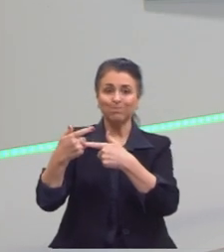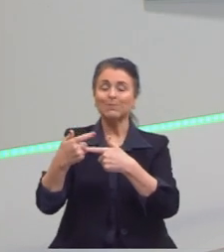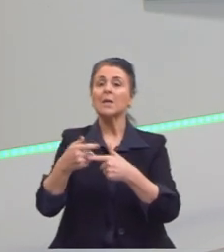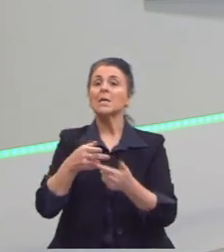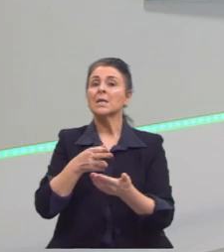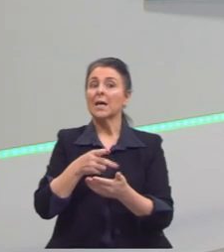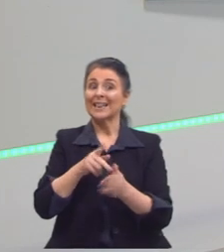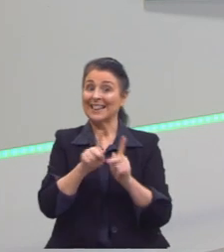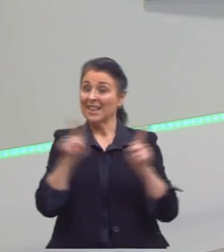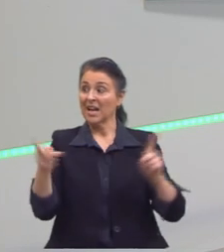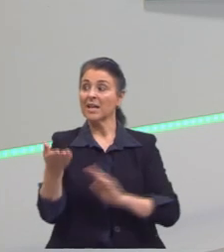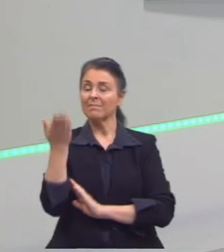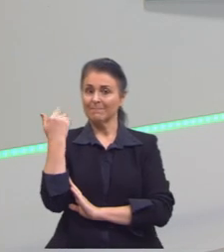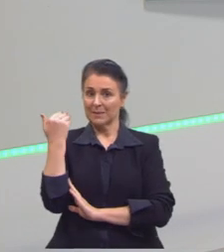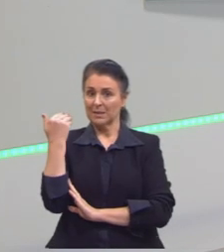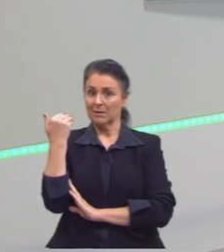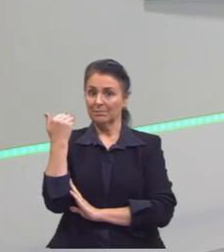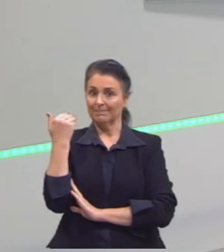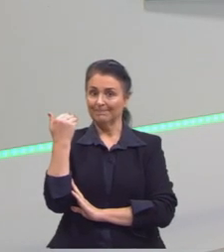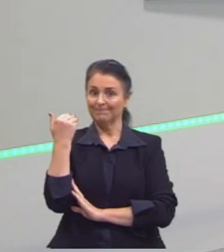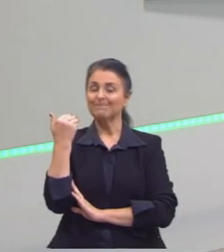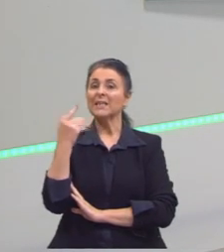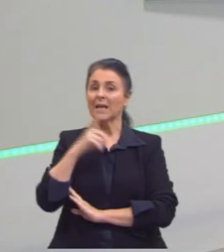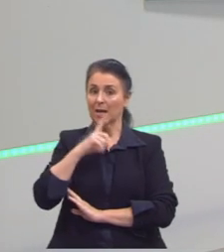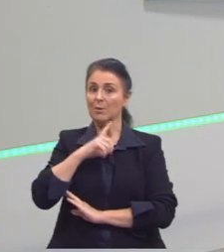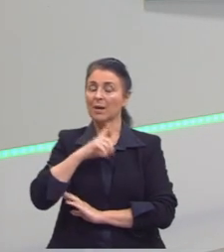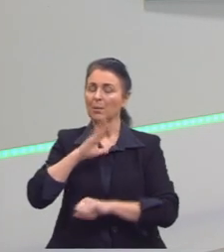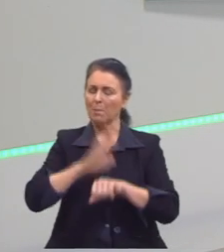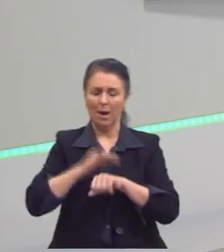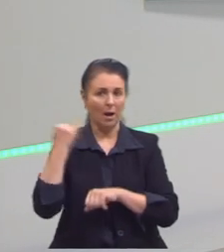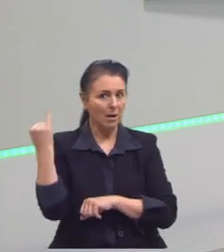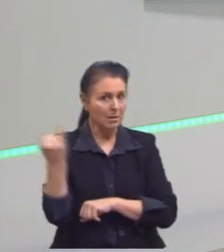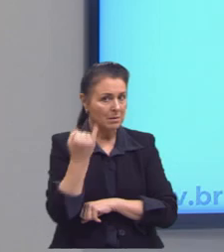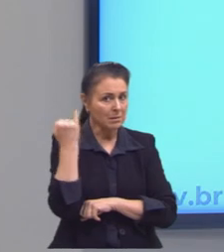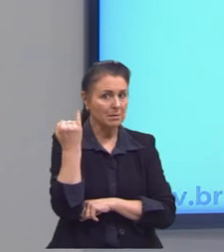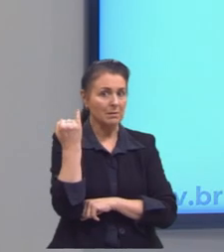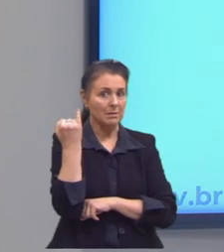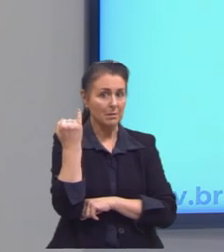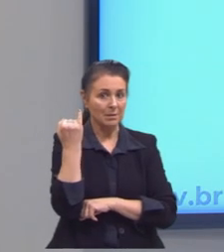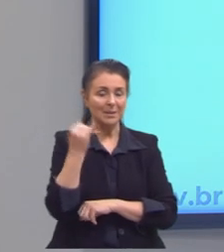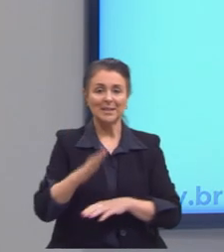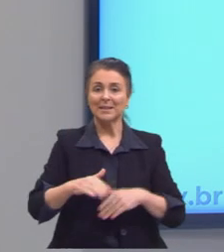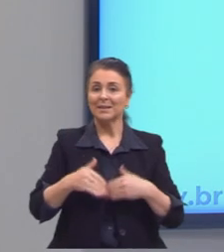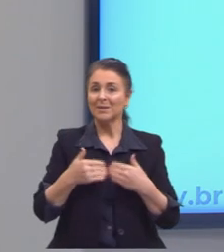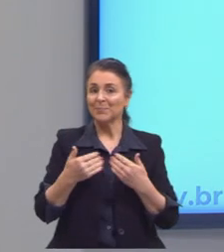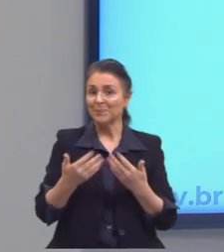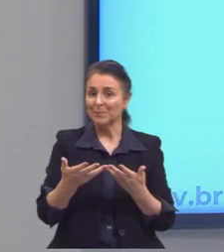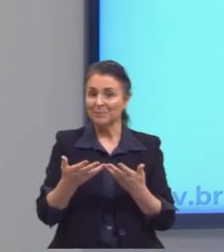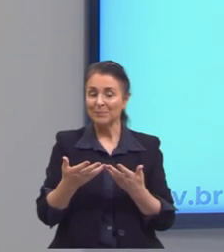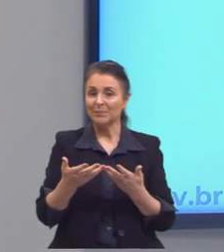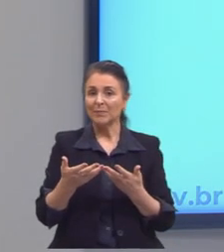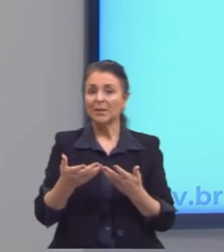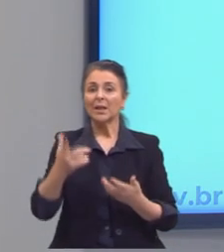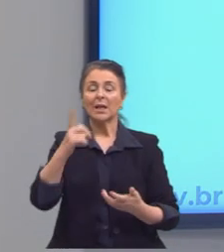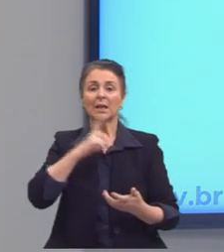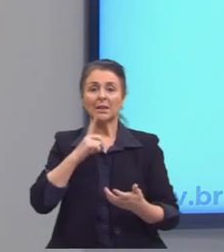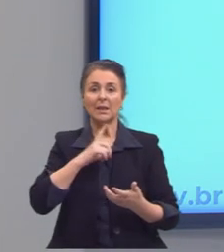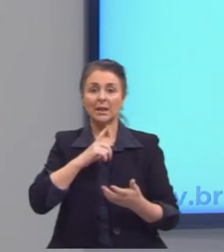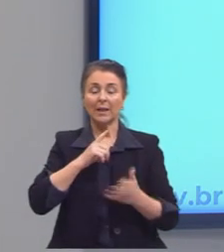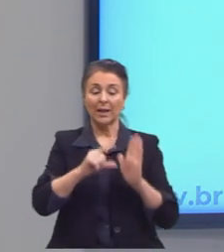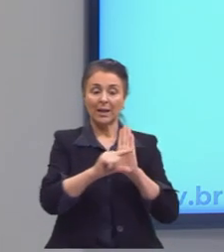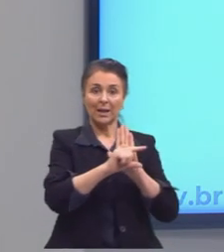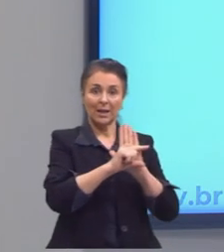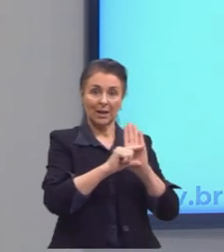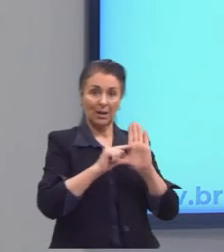época, era o que vigorava. Então, gente tem dentro da obra